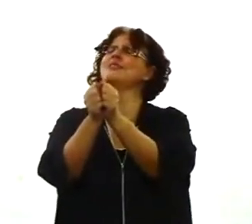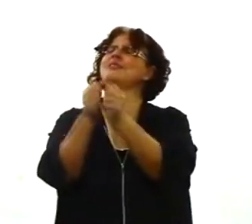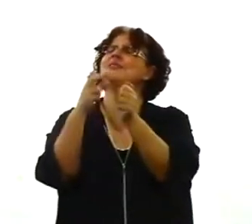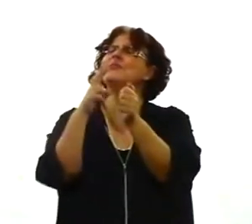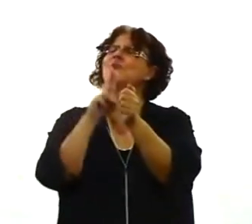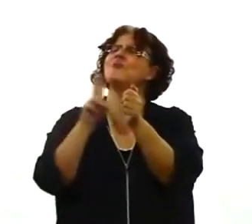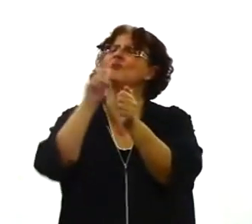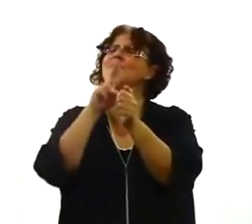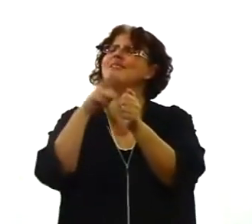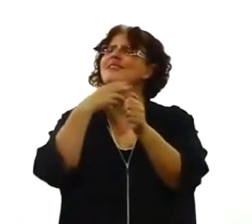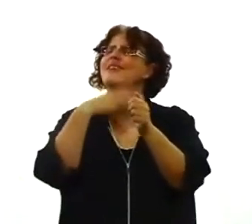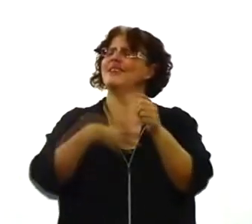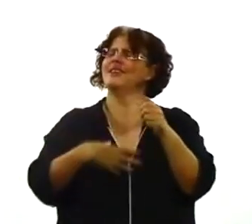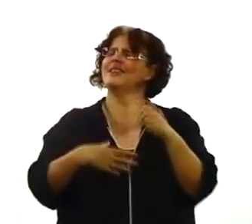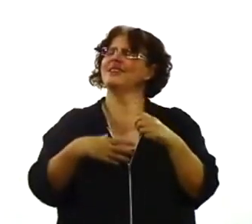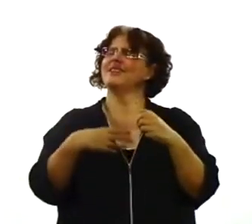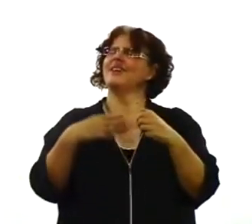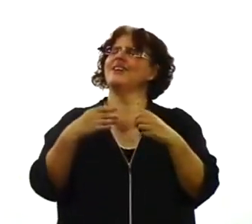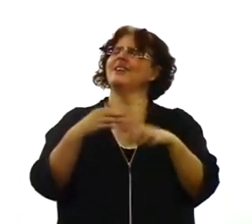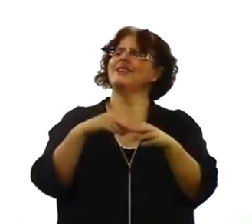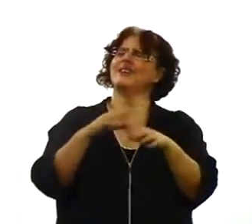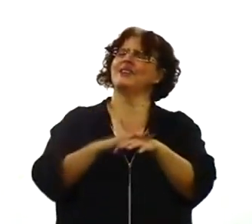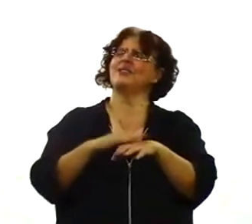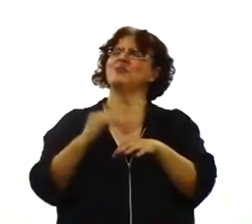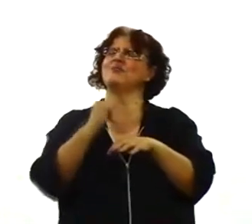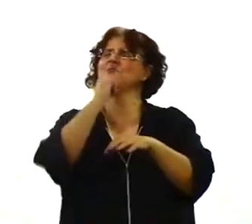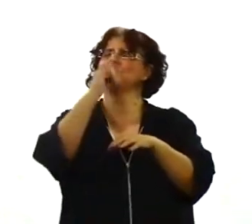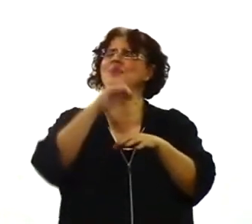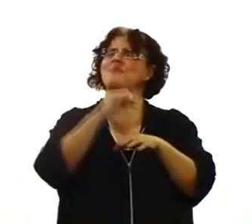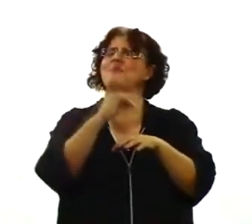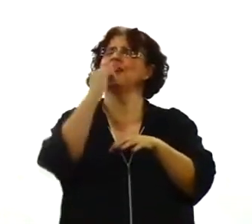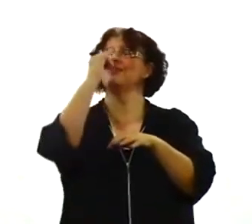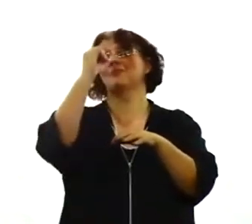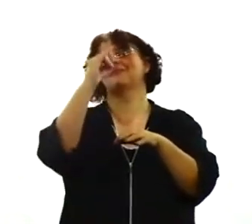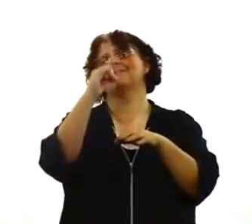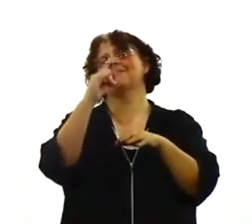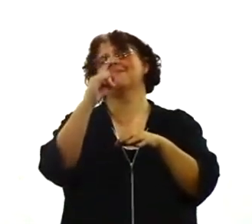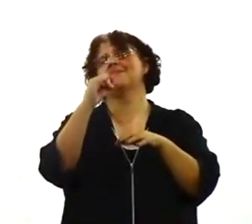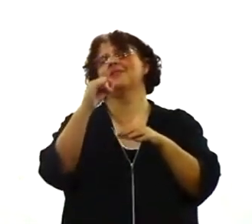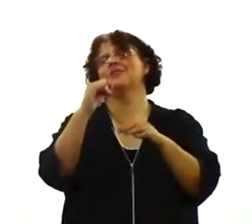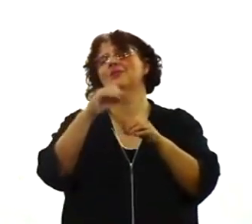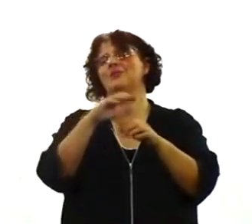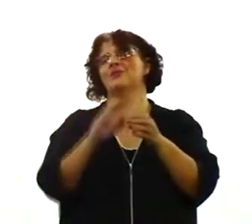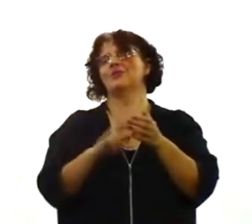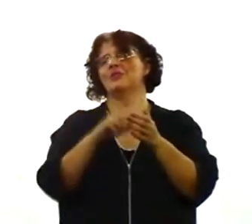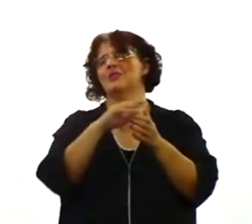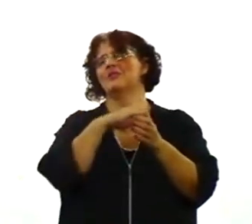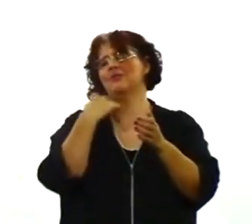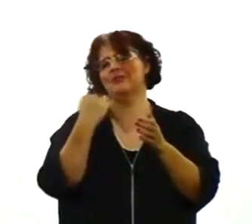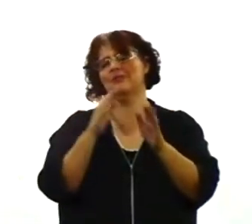solidariedade da vida eterna. E quer crer na consumação dos séculos.